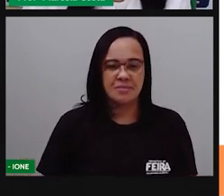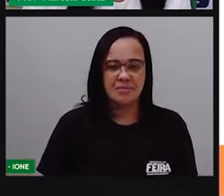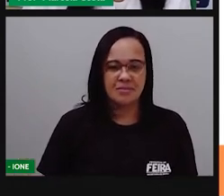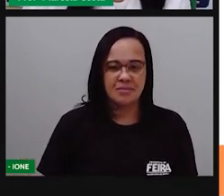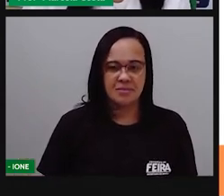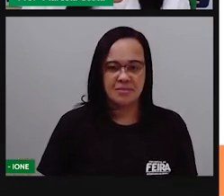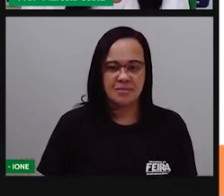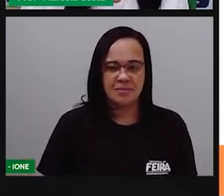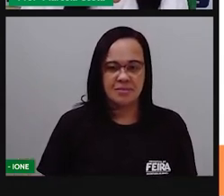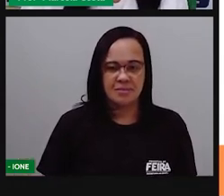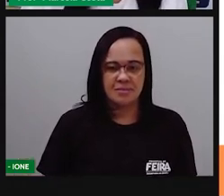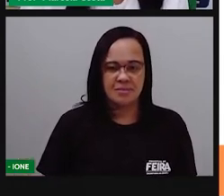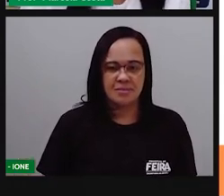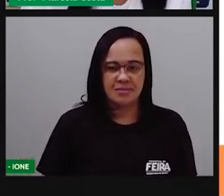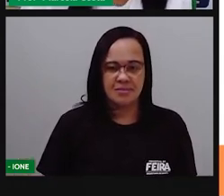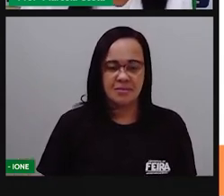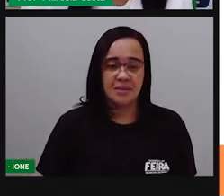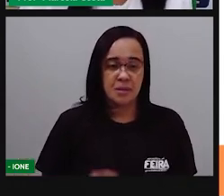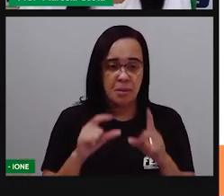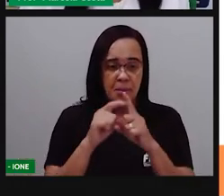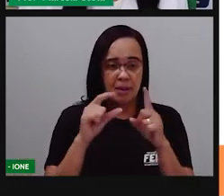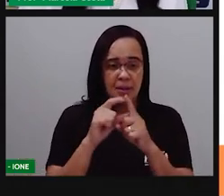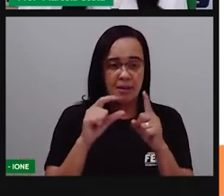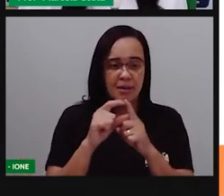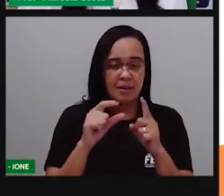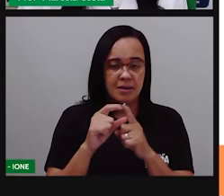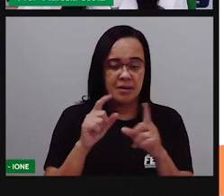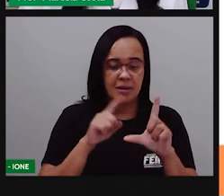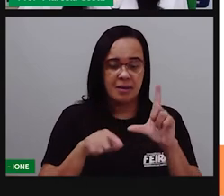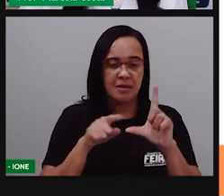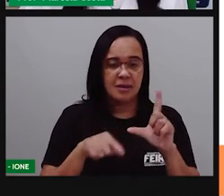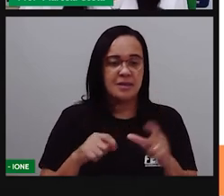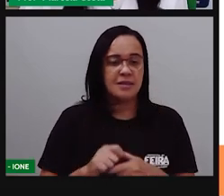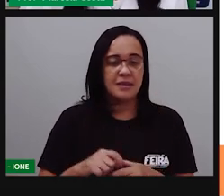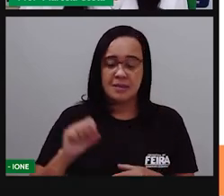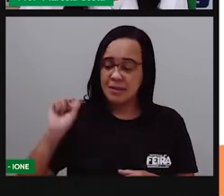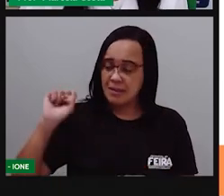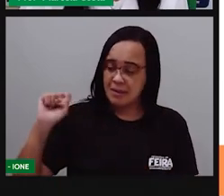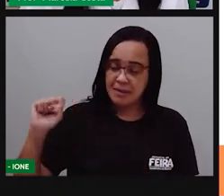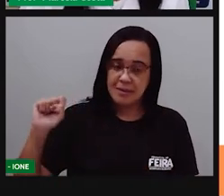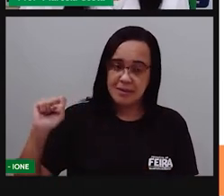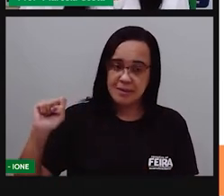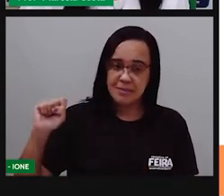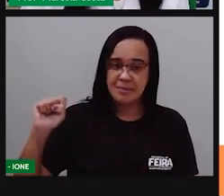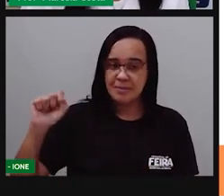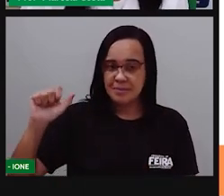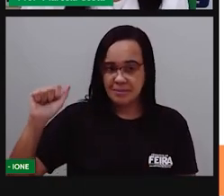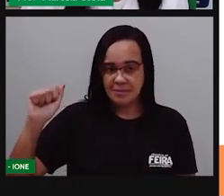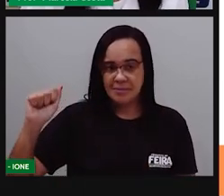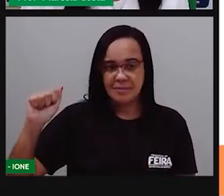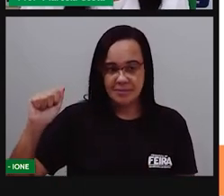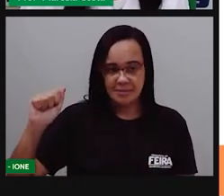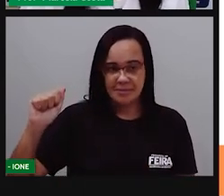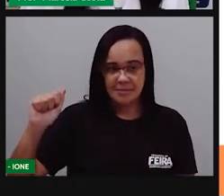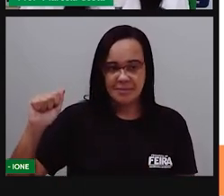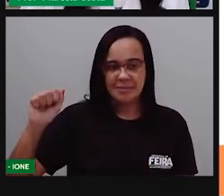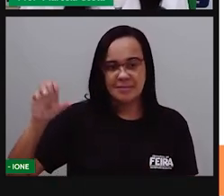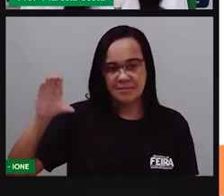ver quais as letras formam essa palavra? Agora, C A